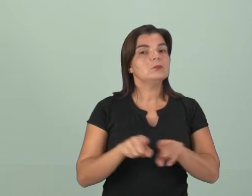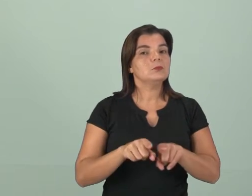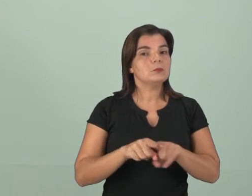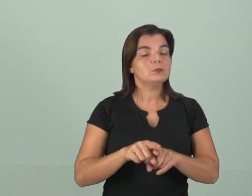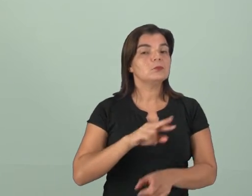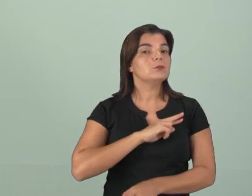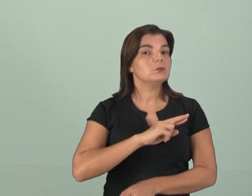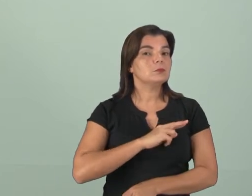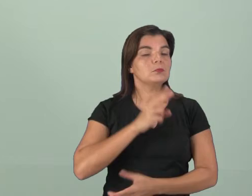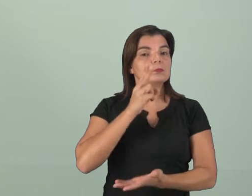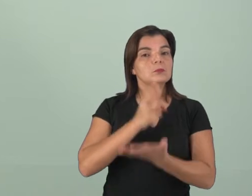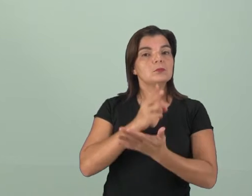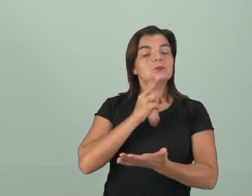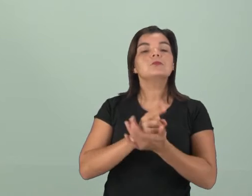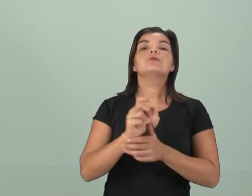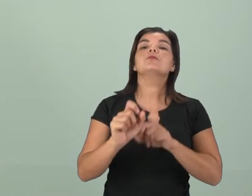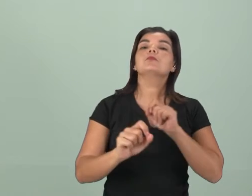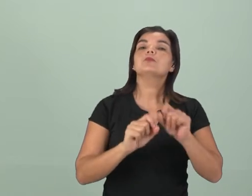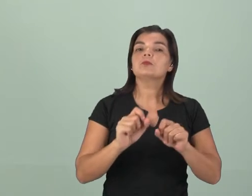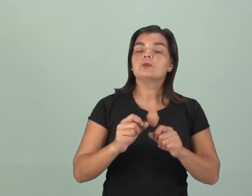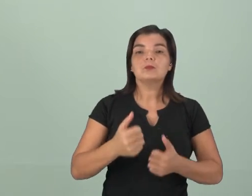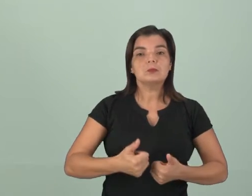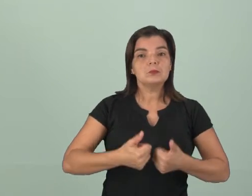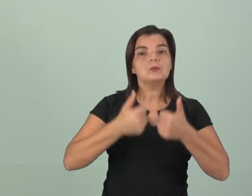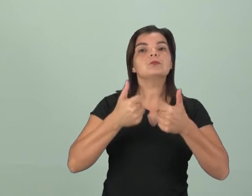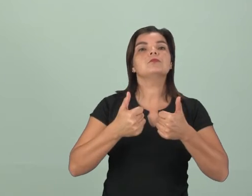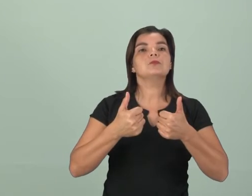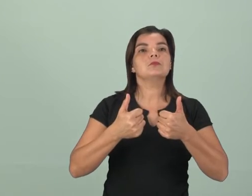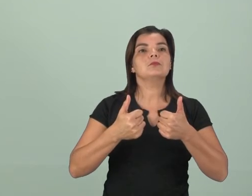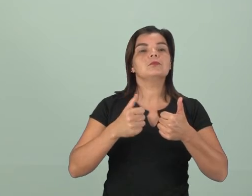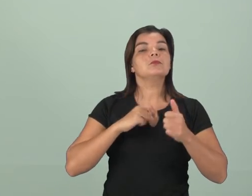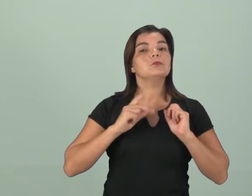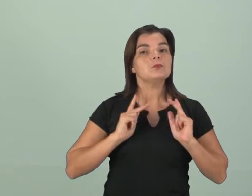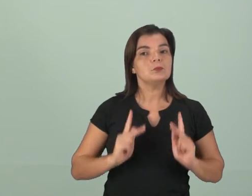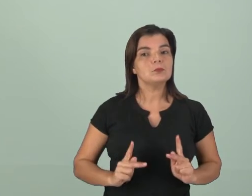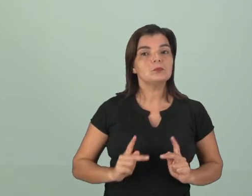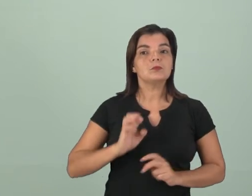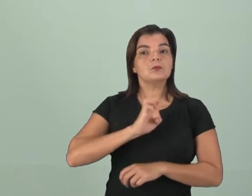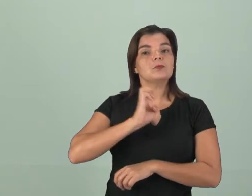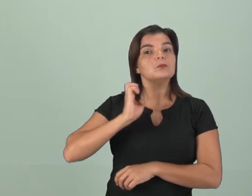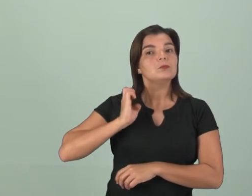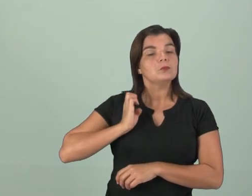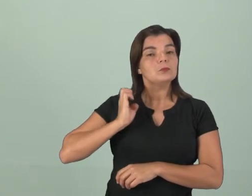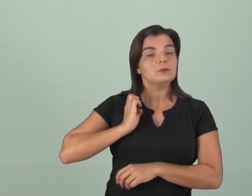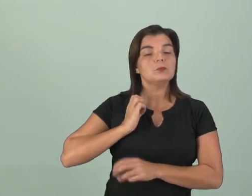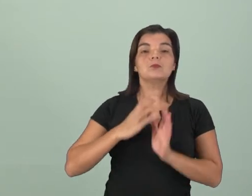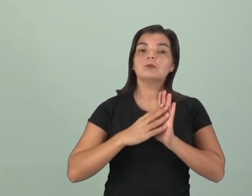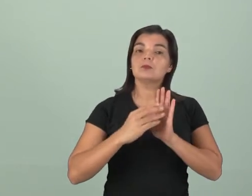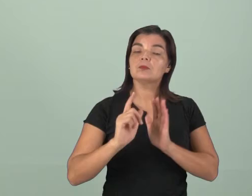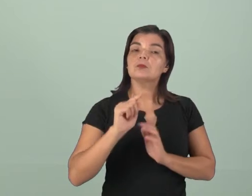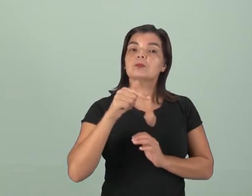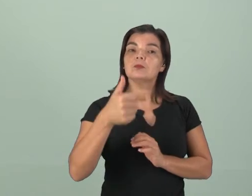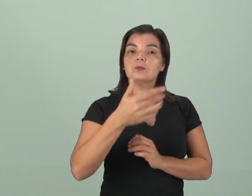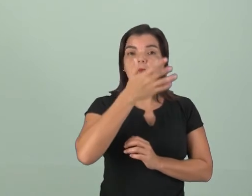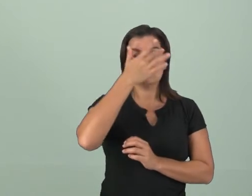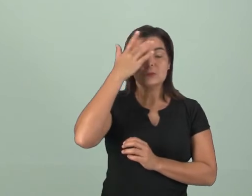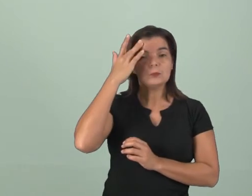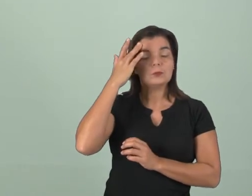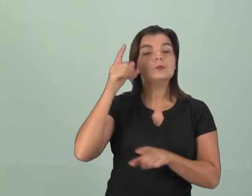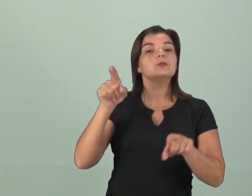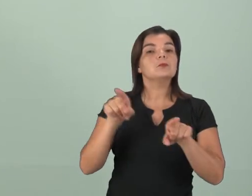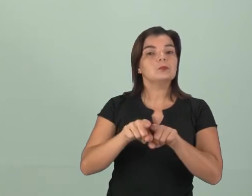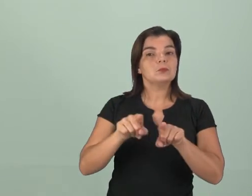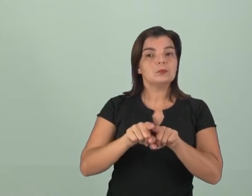a liderança religiosa tem que ser sempre o quê? Porque, positiva, tem que ter um comportamento ético para ser exemplo para os seus adeptos, para que os seus